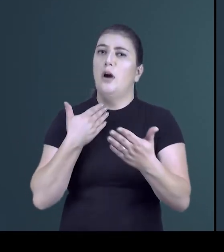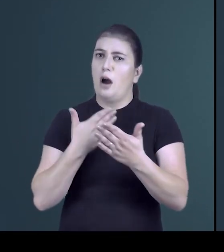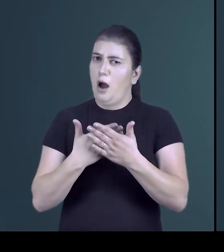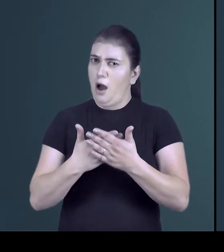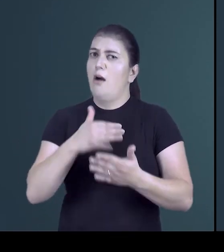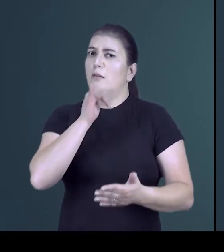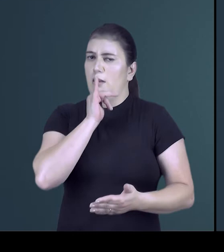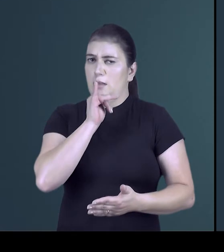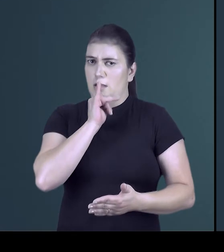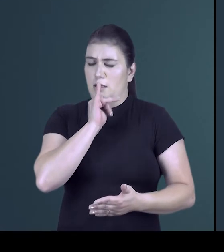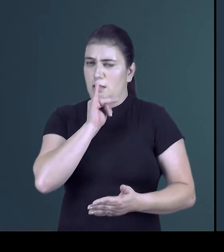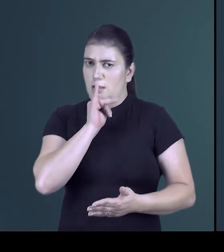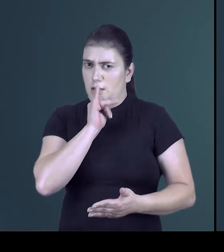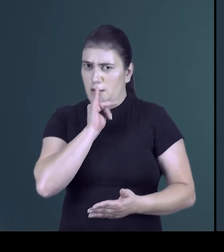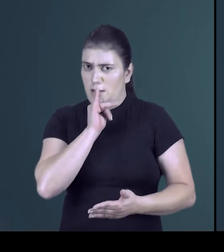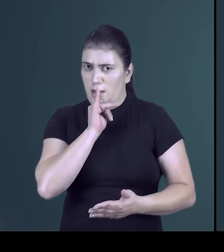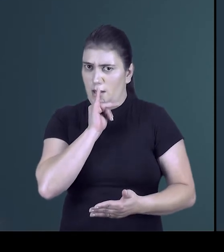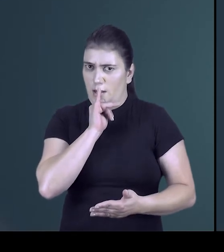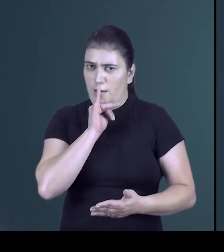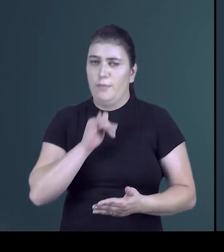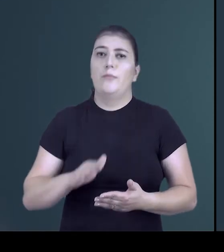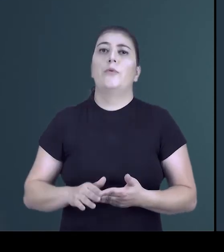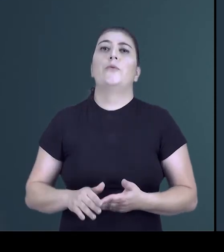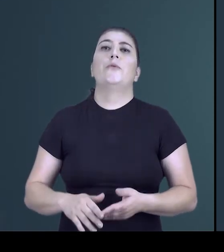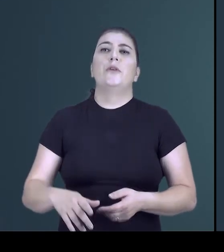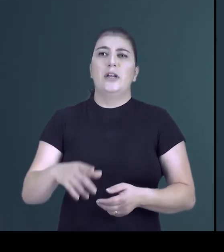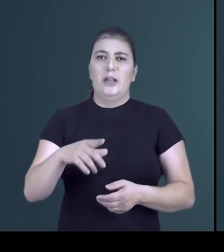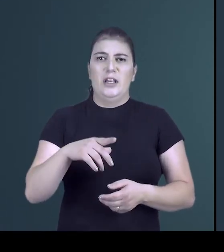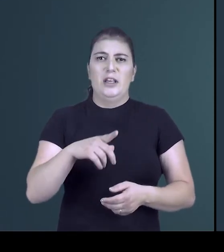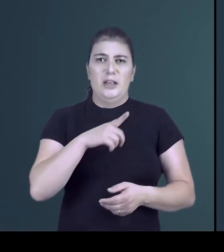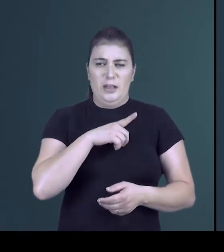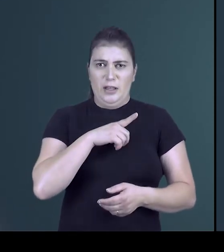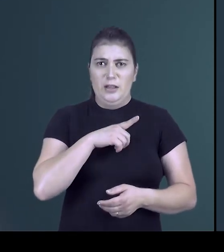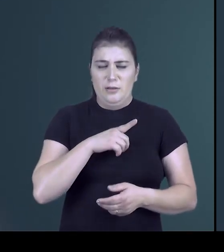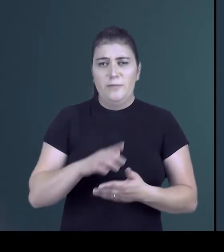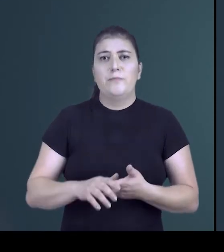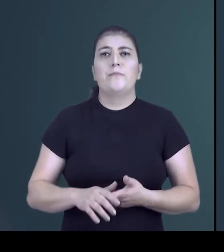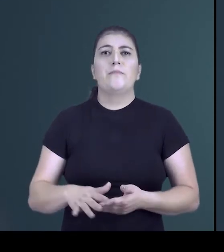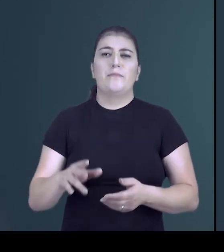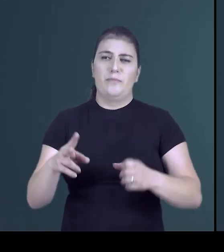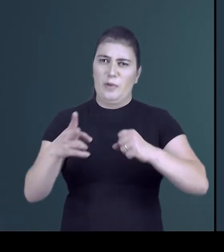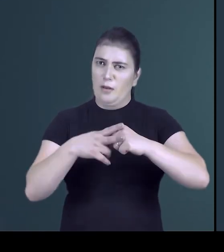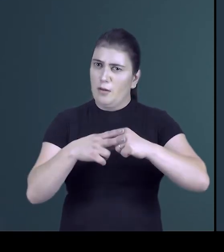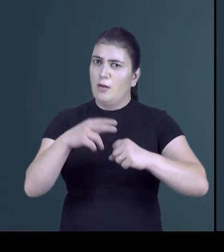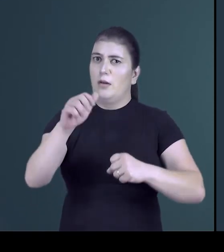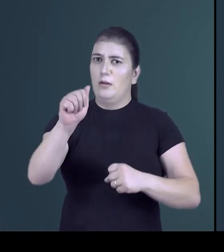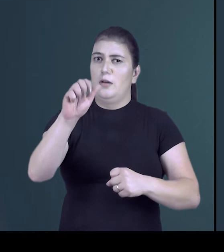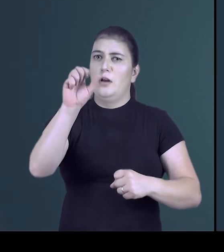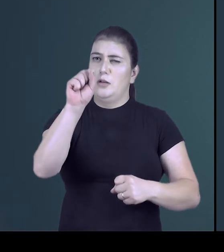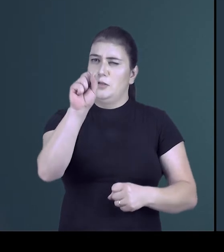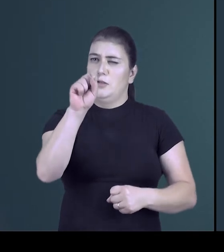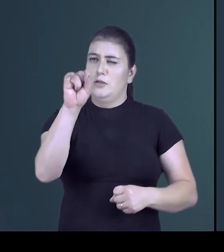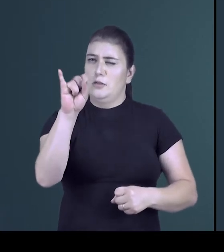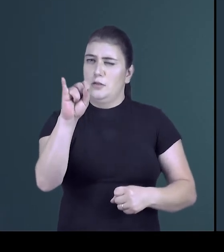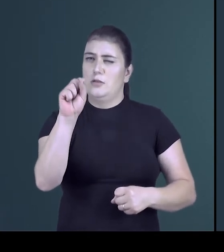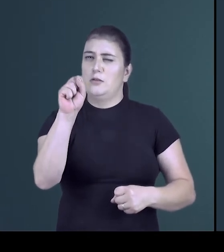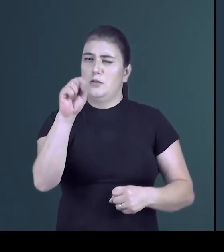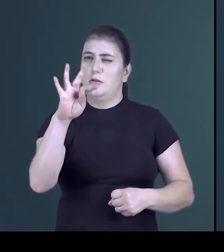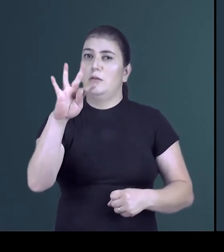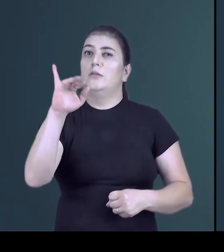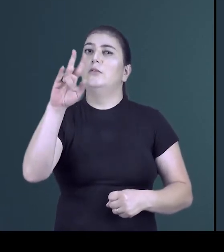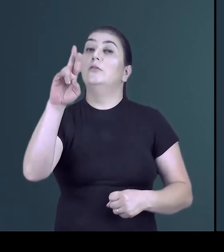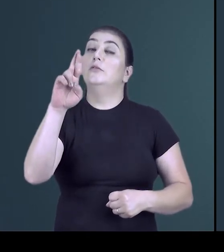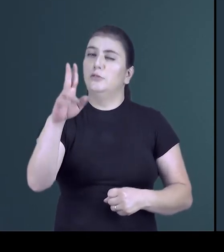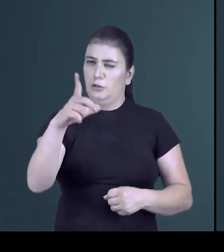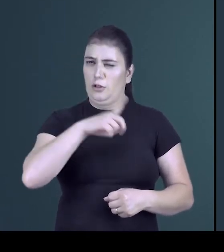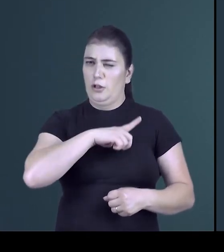O verbo assistir, no sentido de ter direito, pertence a alguém. Quando o verbo assistir estiver sendo utilizado no